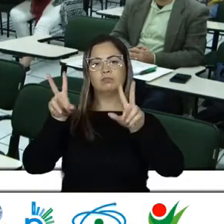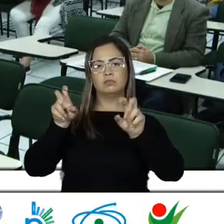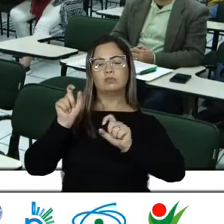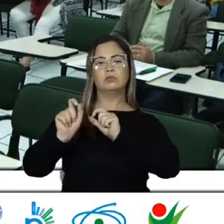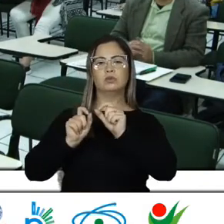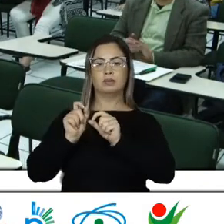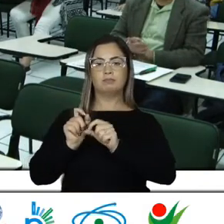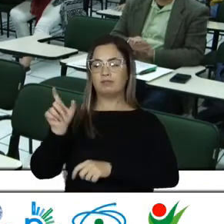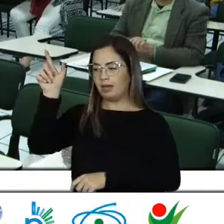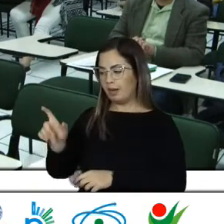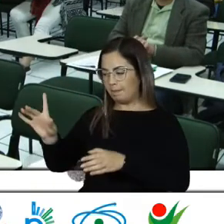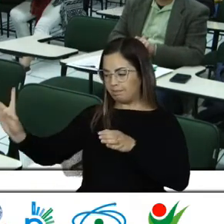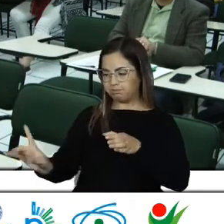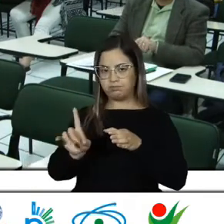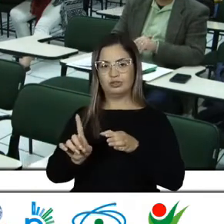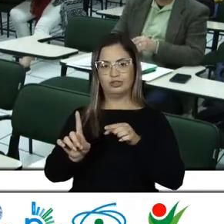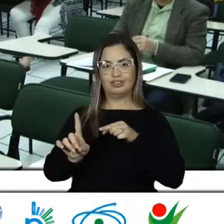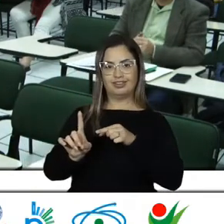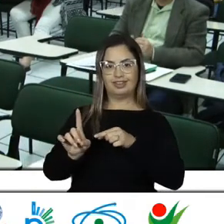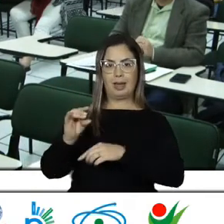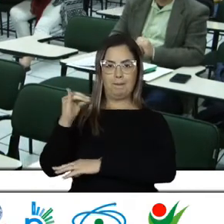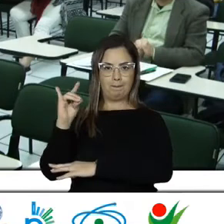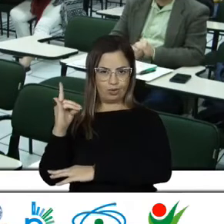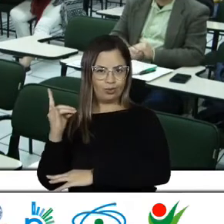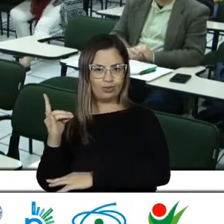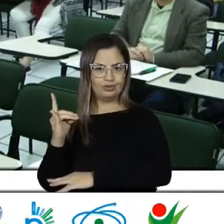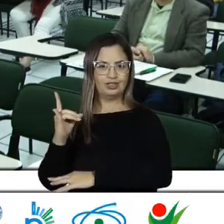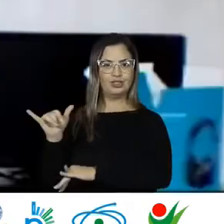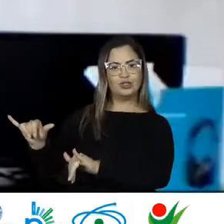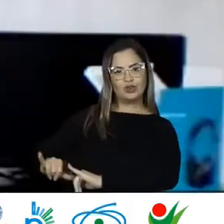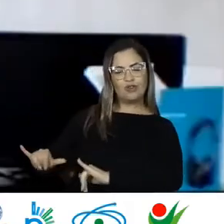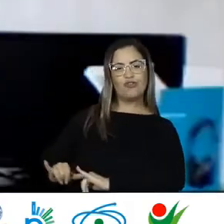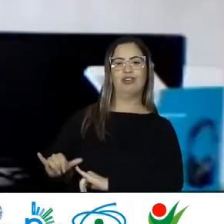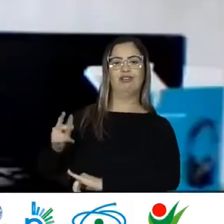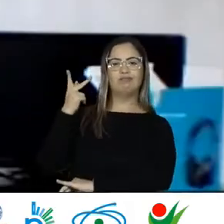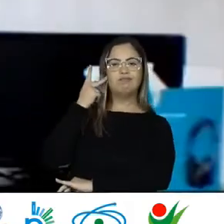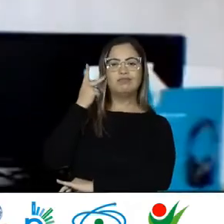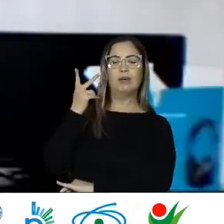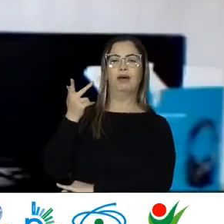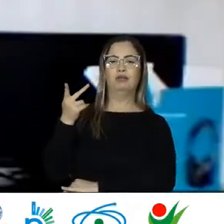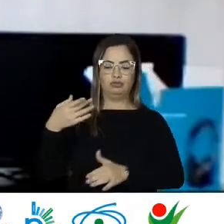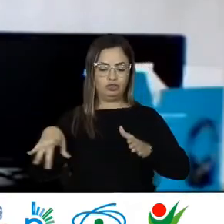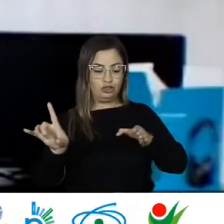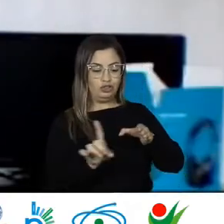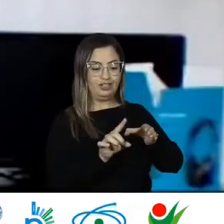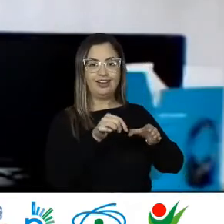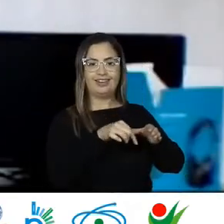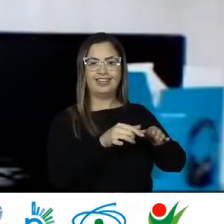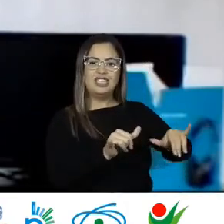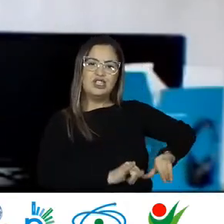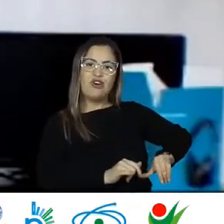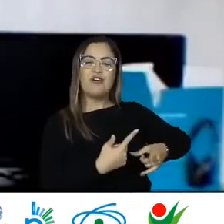exemplo Que chega ali A mulher boliviana Que vai procurar O atendimento Serviço de Saúde São Paulo E já é estigmatizada Porque é